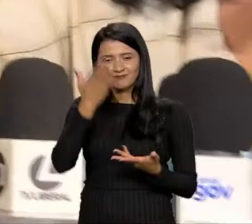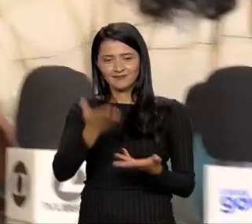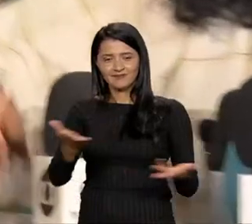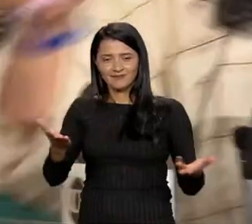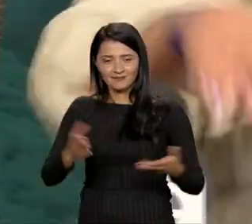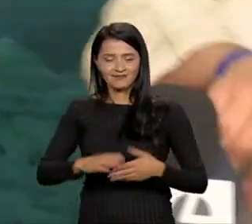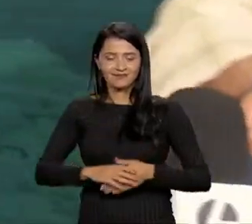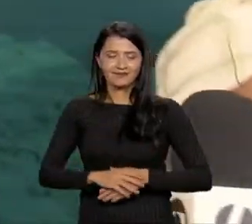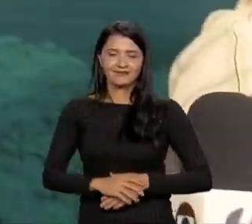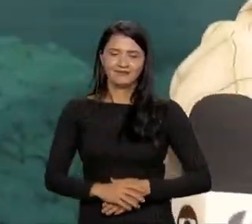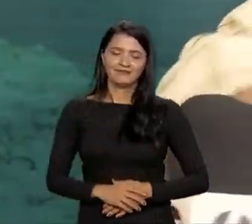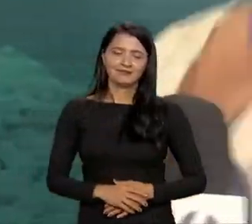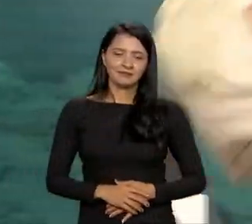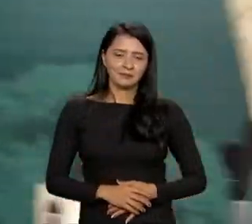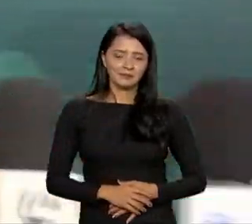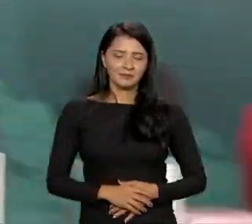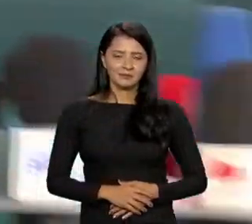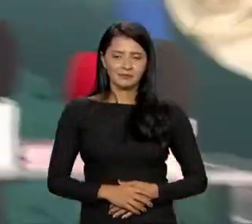Bom,